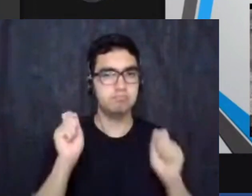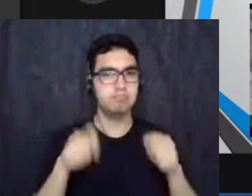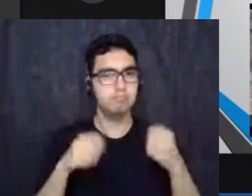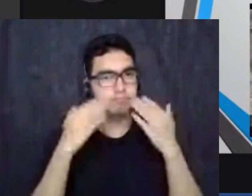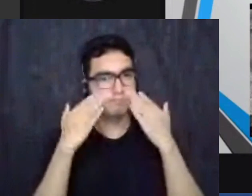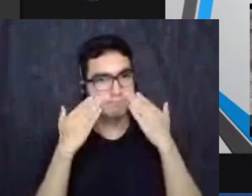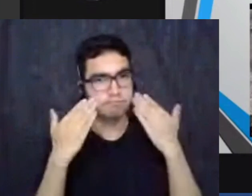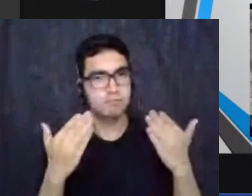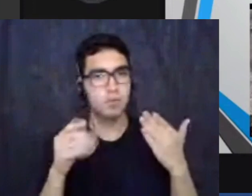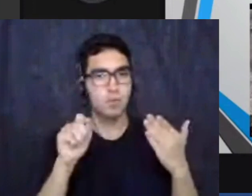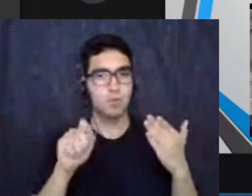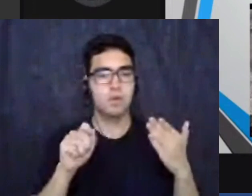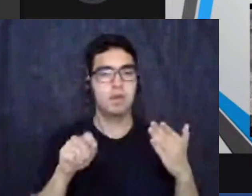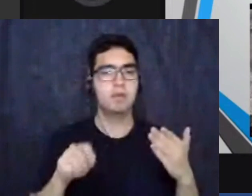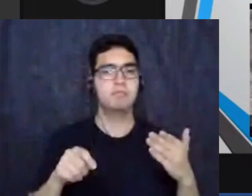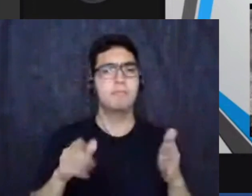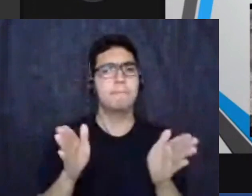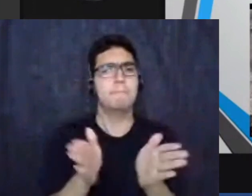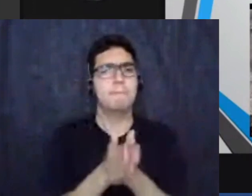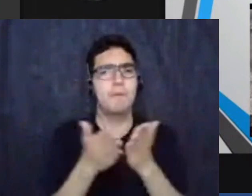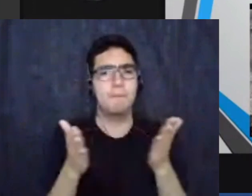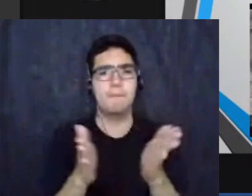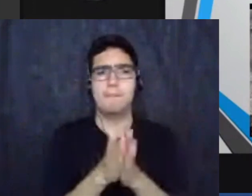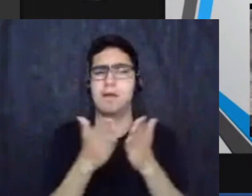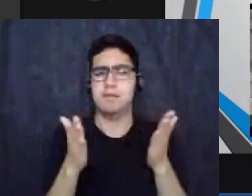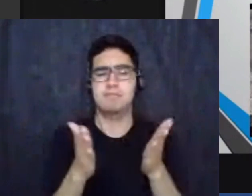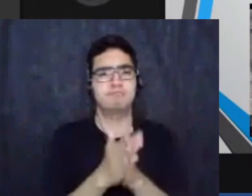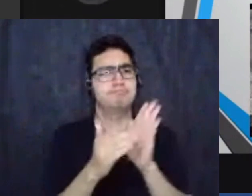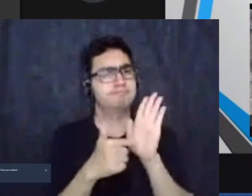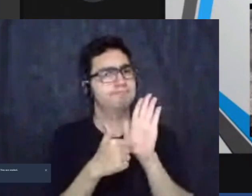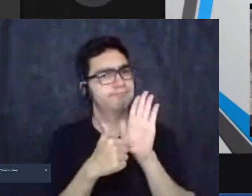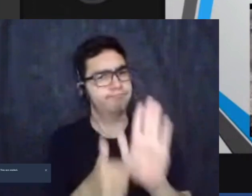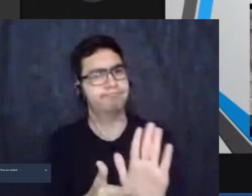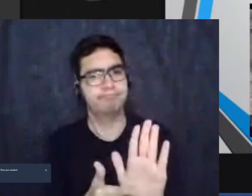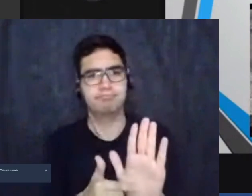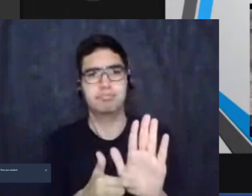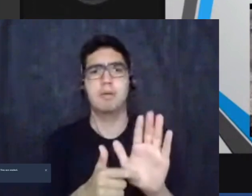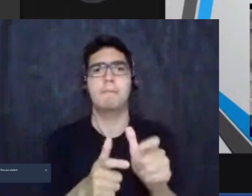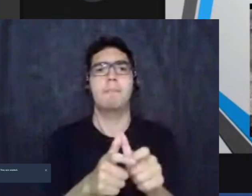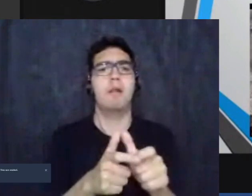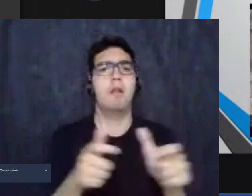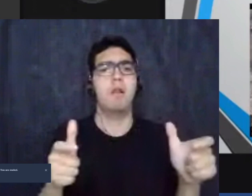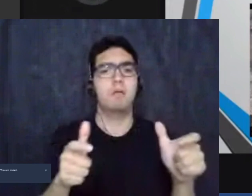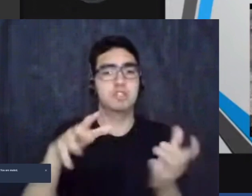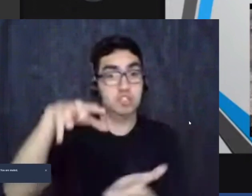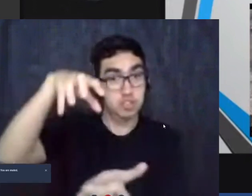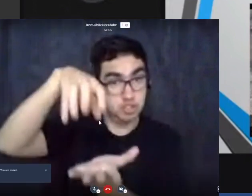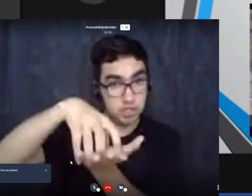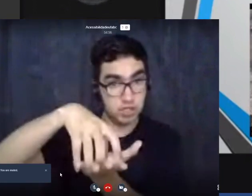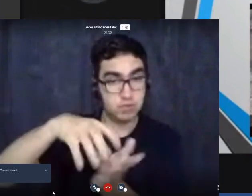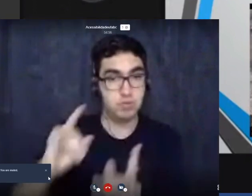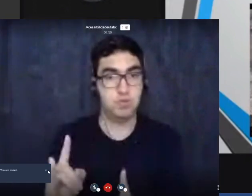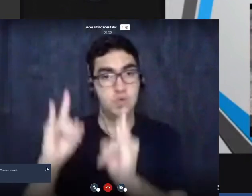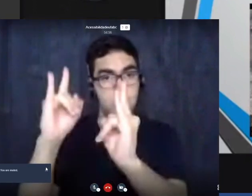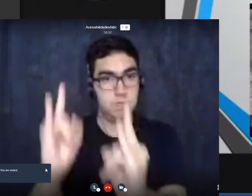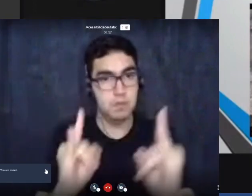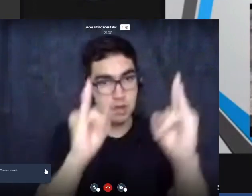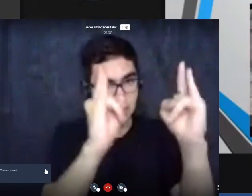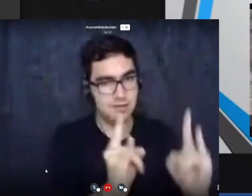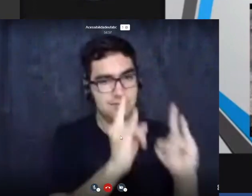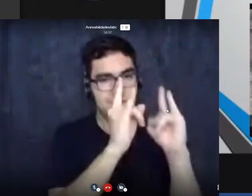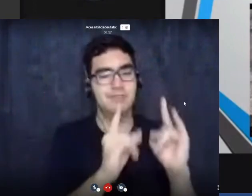estampada na maior parte dos grandes centros urbanos do século XIX